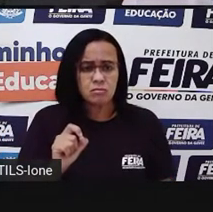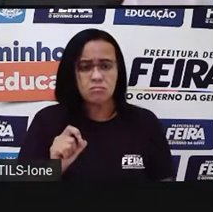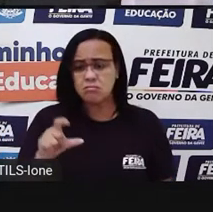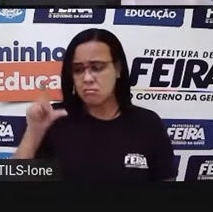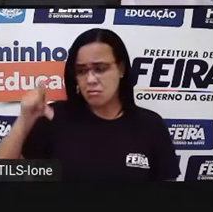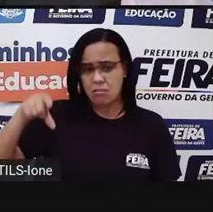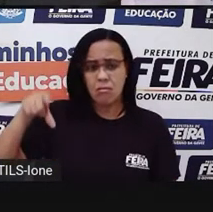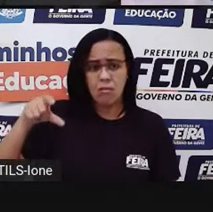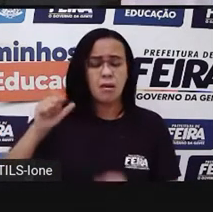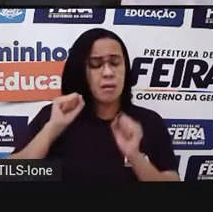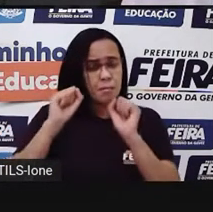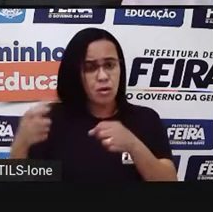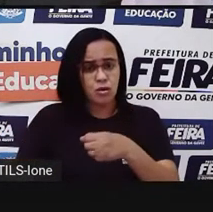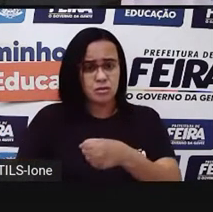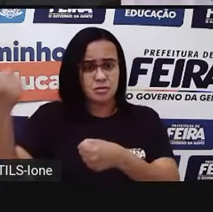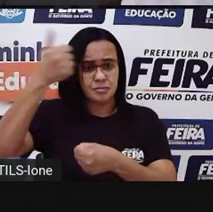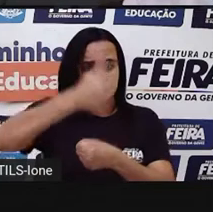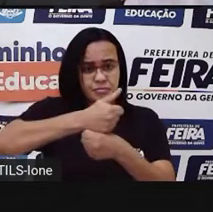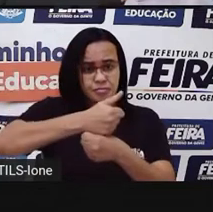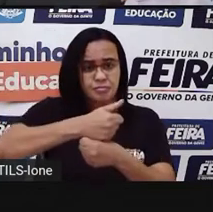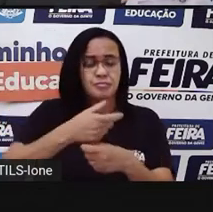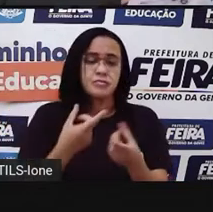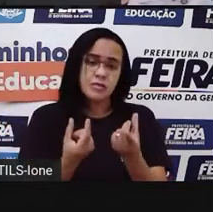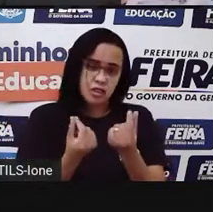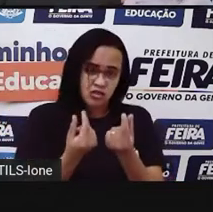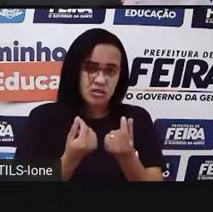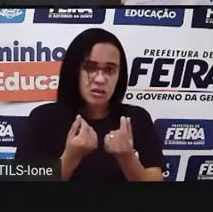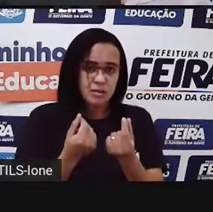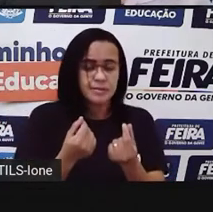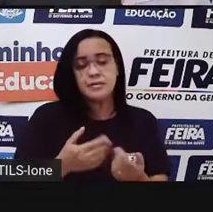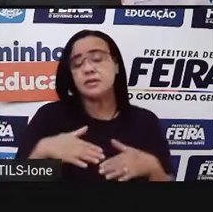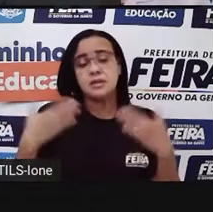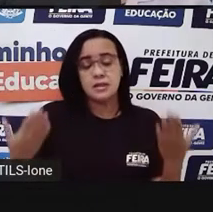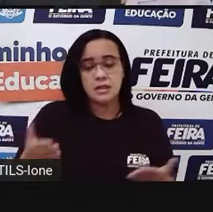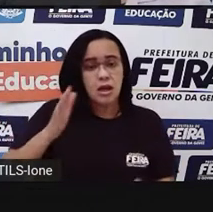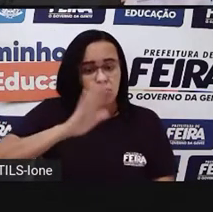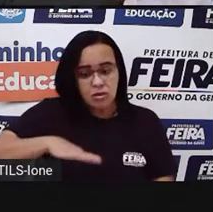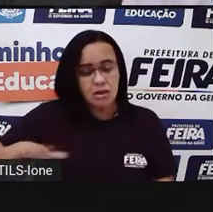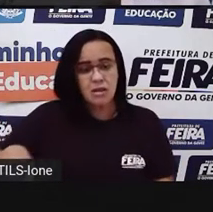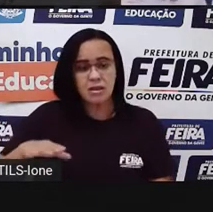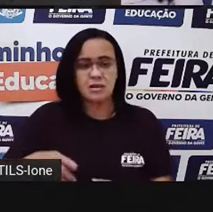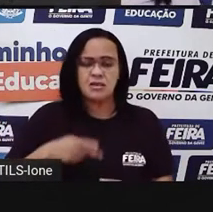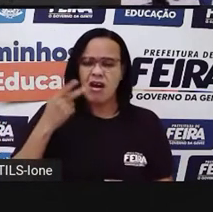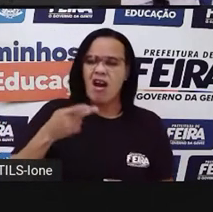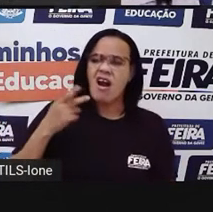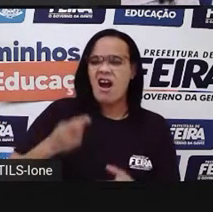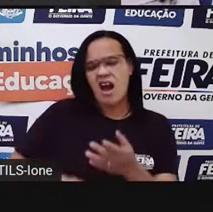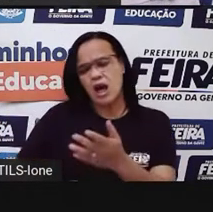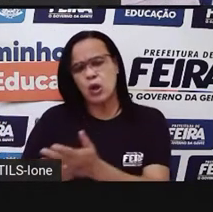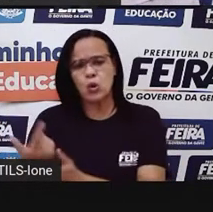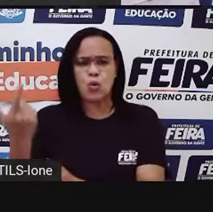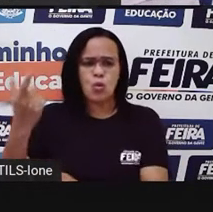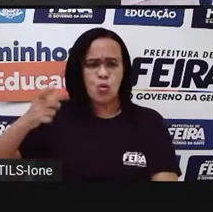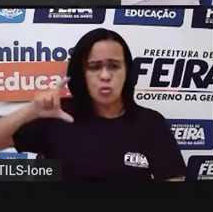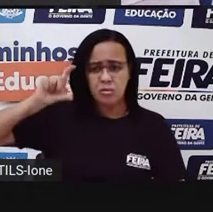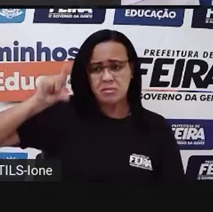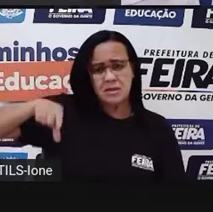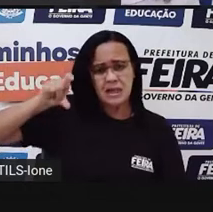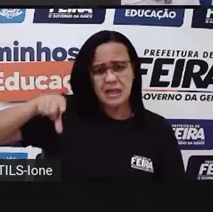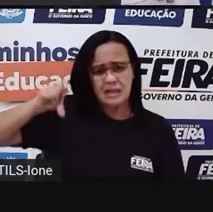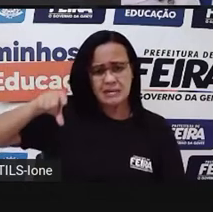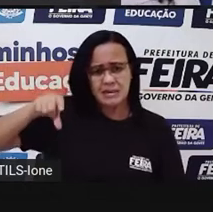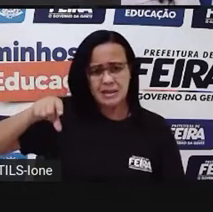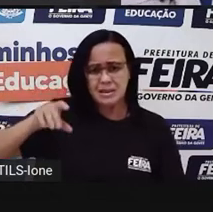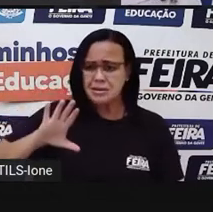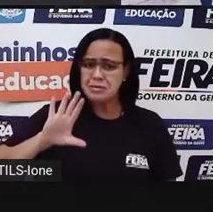esse dinheiro, né? Então tem criança que fala assim, ah, compra no cartão de crédito. Como se o cartão de crédito não fosse um dinheiro?